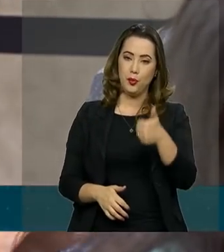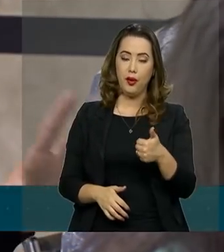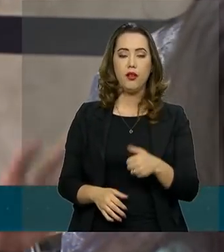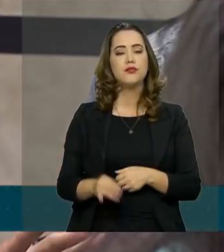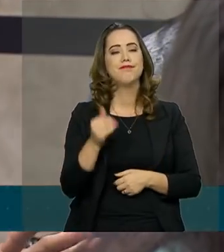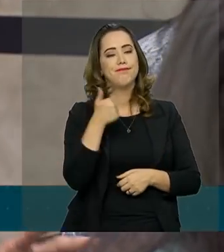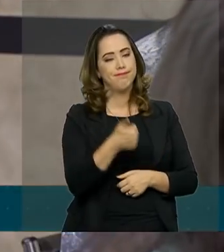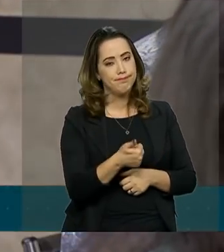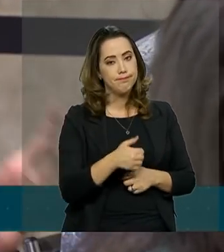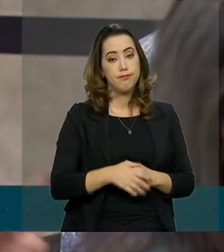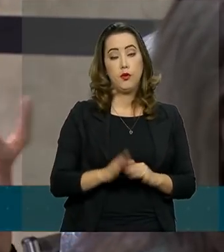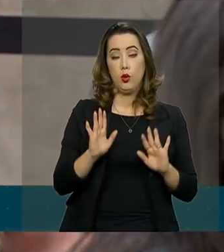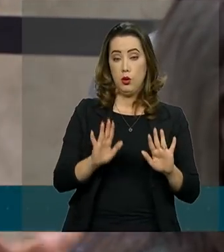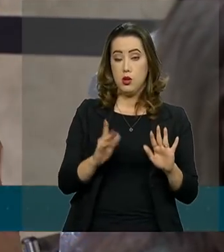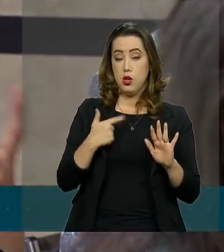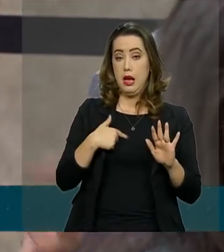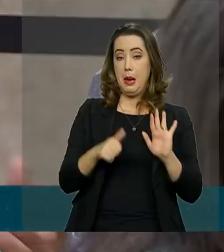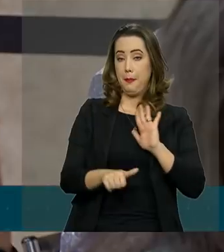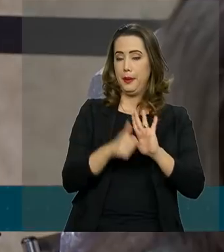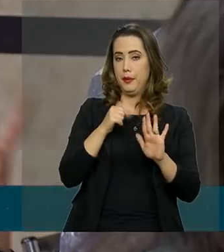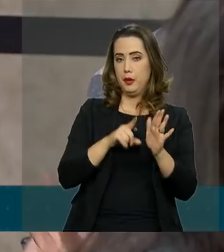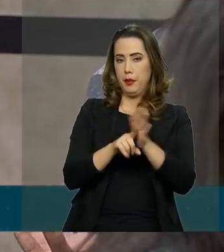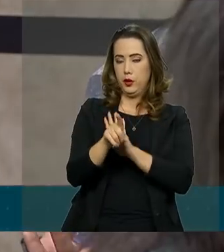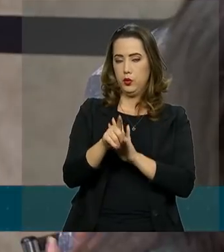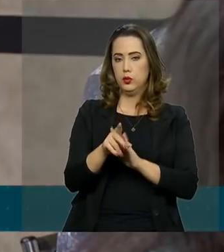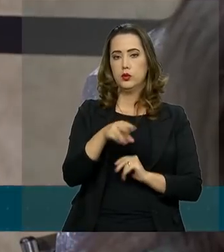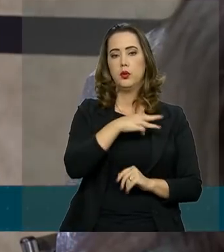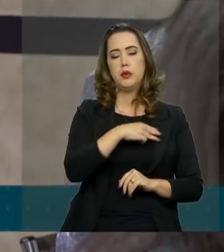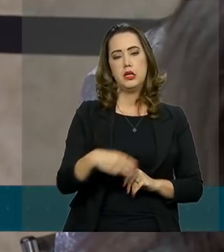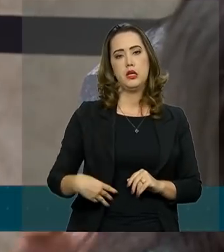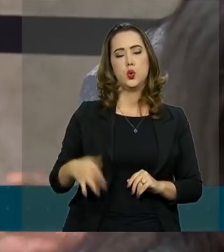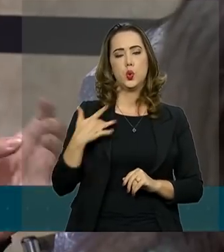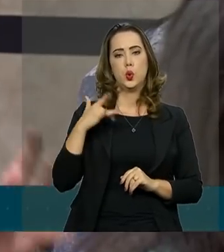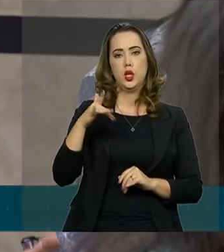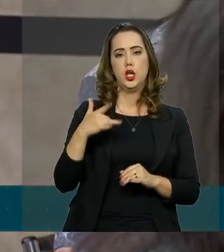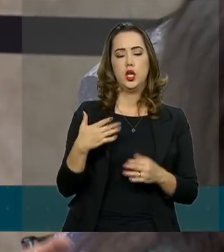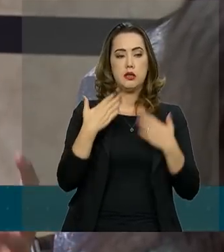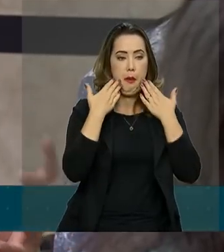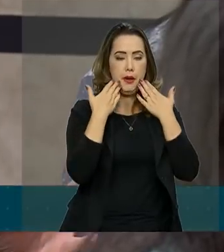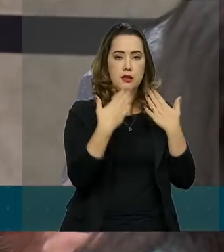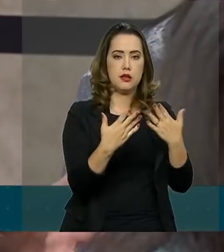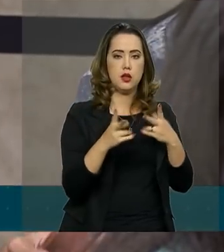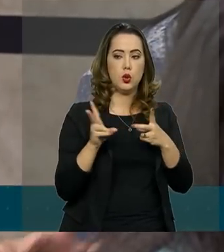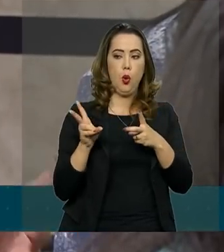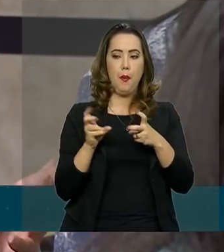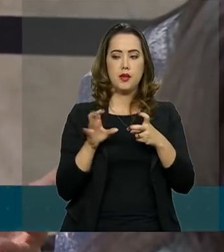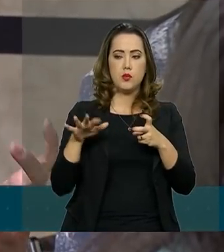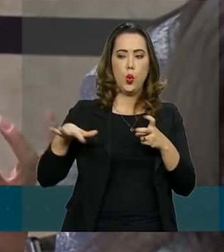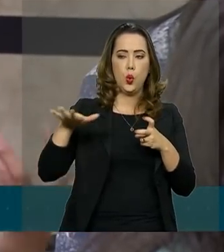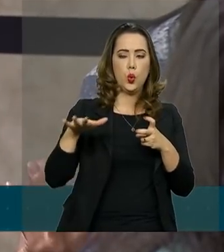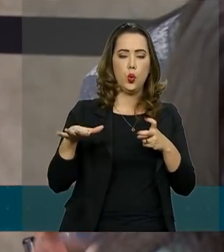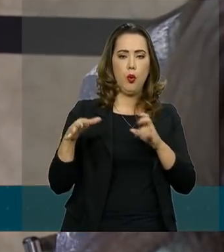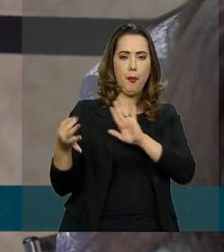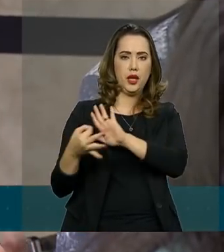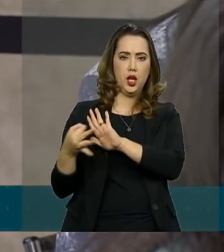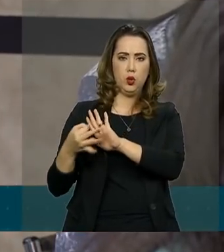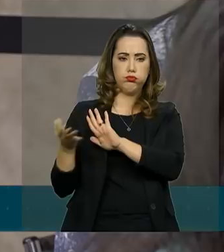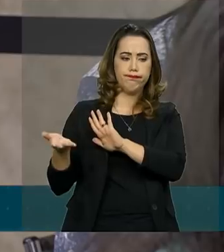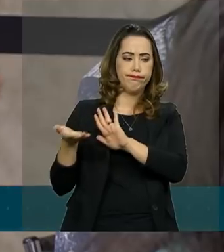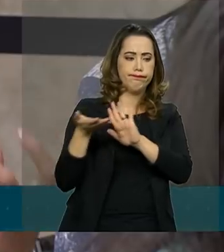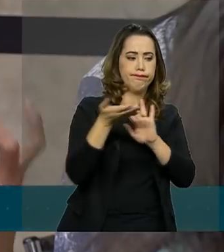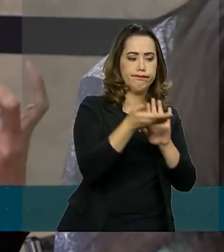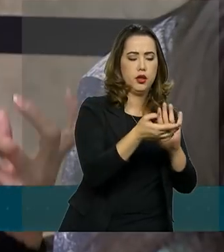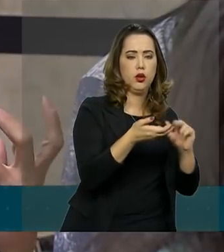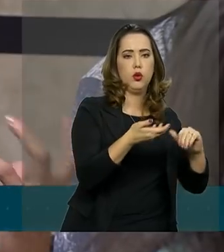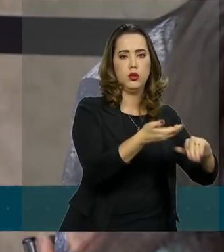primeira, o comentou que o ministro Onyx, ele levou as percepções do presidente sobre os agentes de segurança. Eu queria entender, essas percepções são no sentido